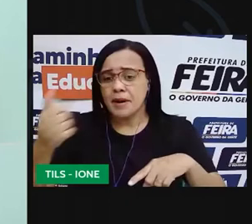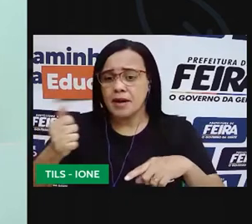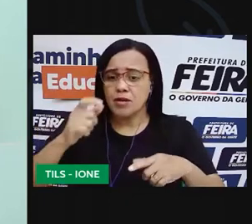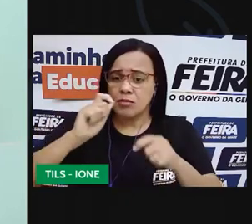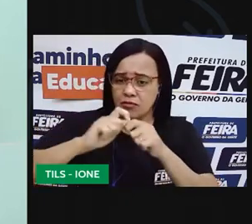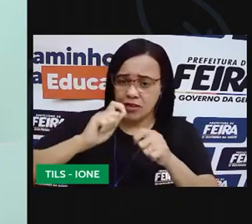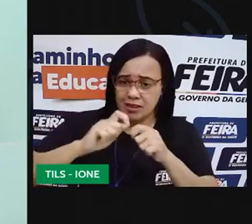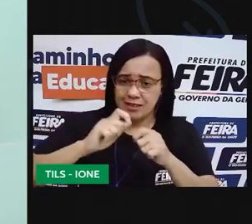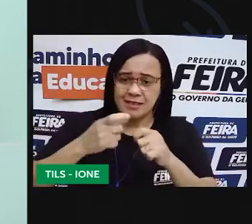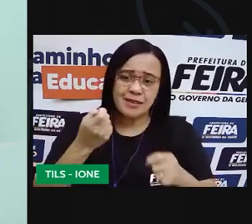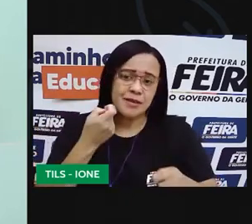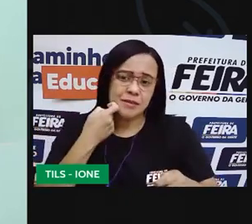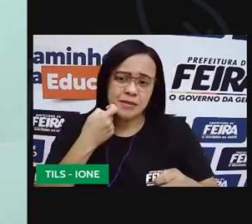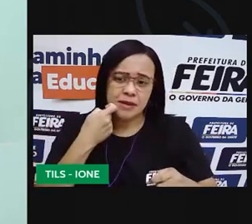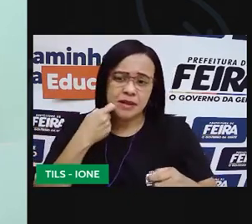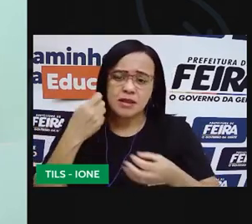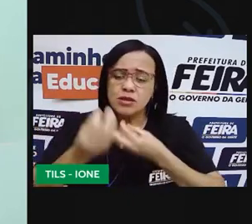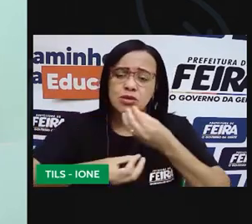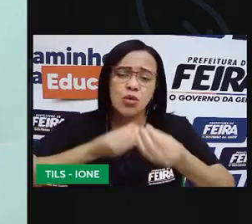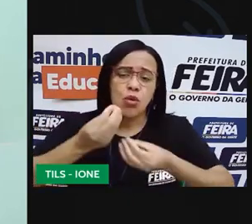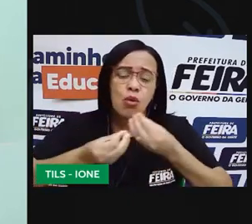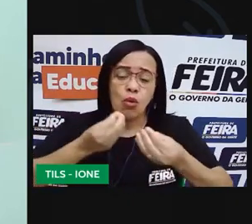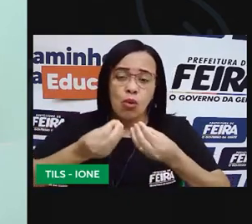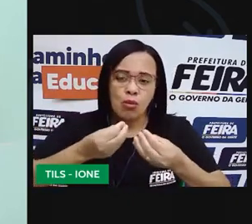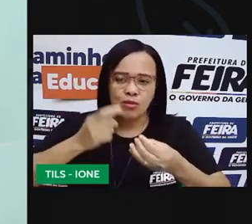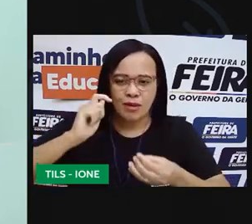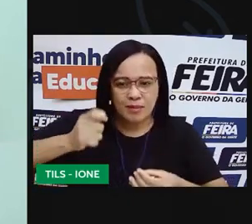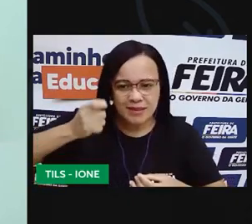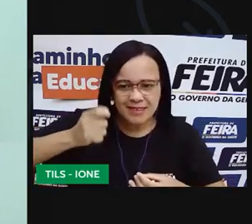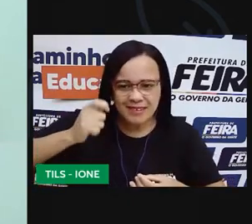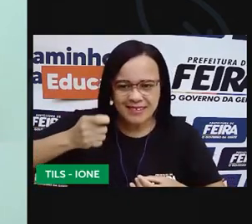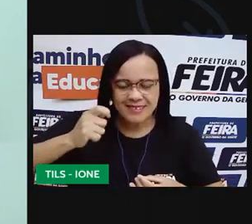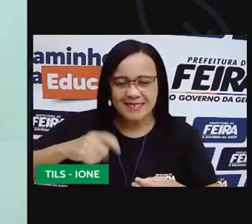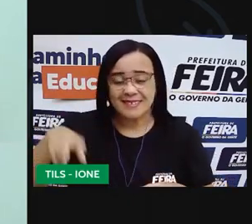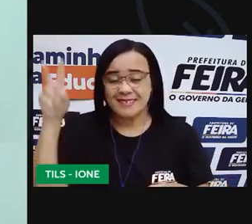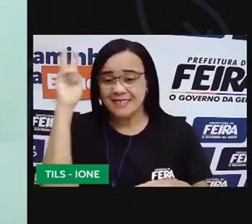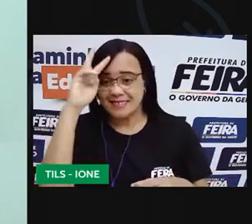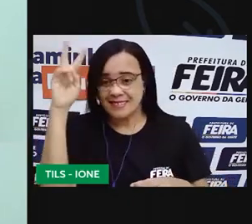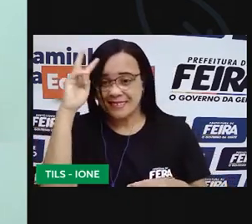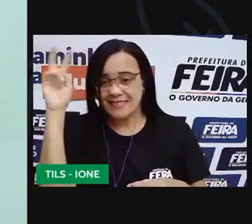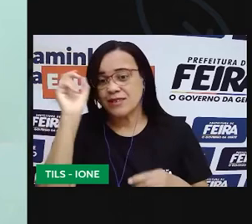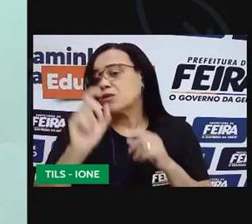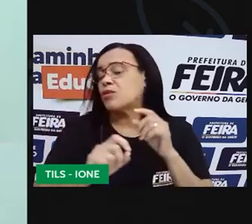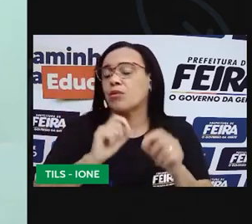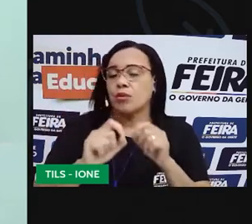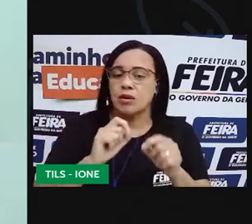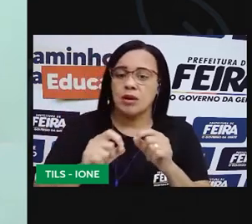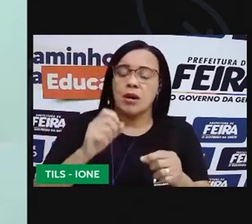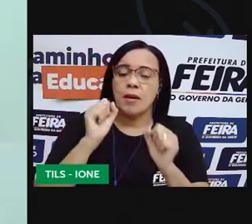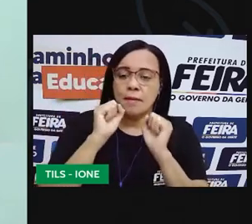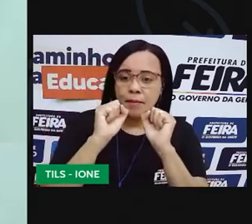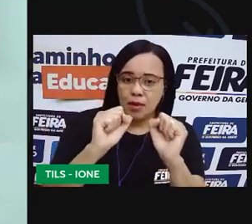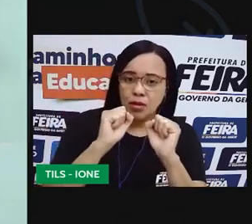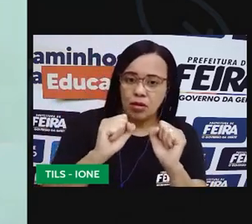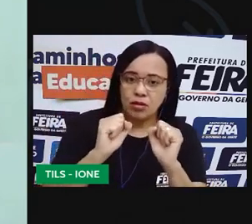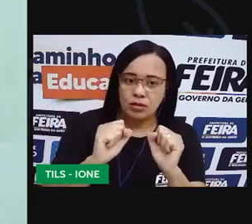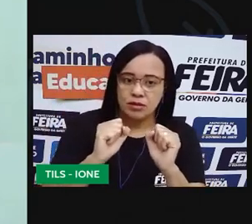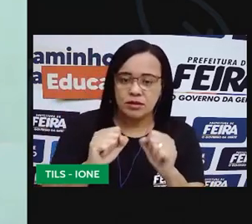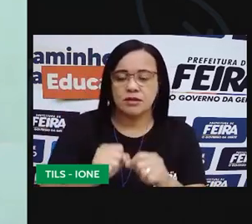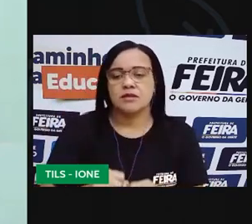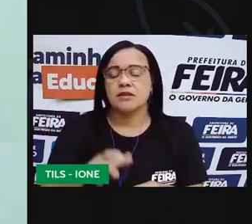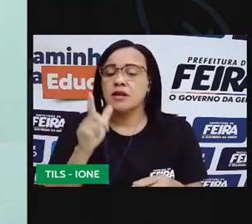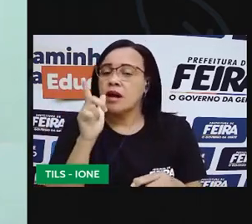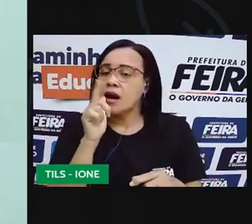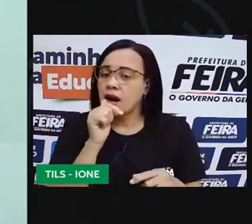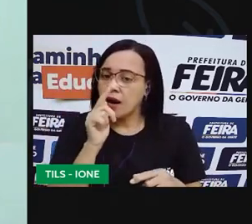os peixes que a gente vai utilizar na pescaria. Lembrando, crianças, que vocês podem fazer isso utilizando água,